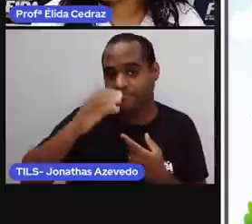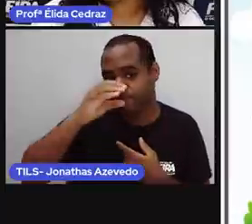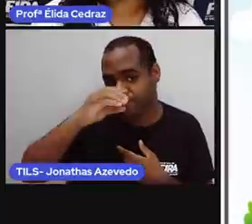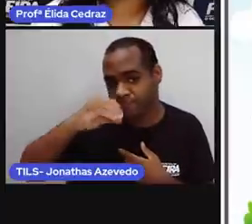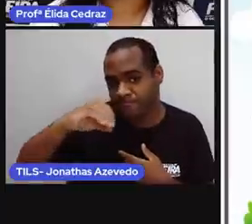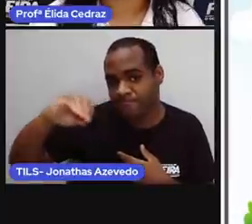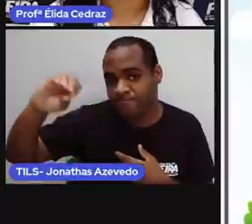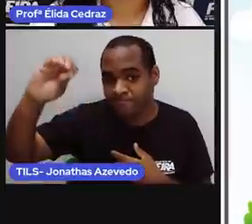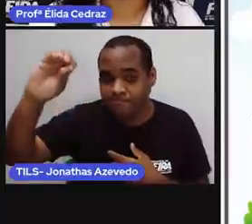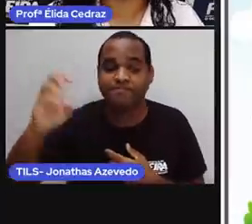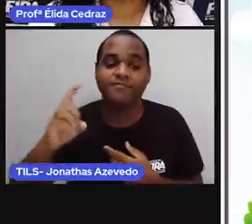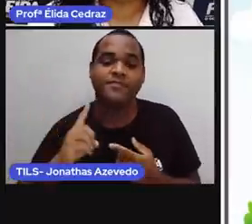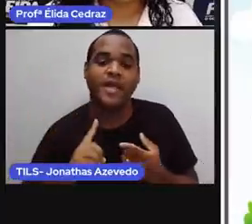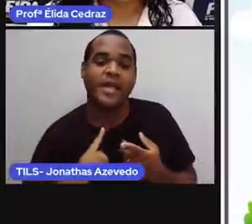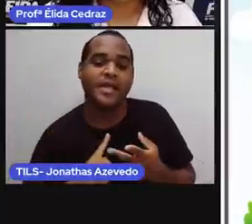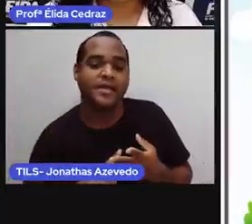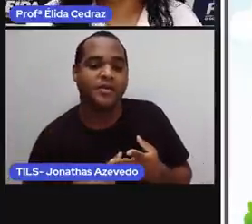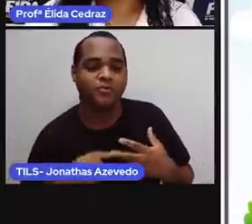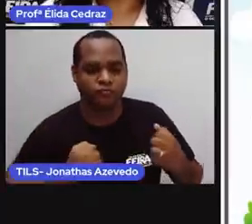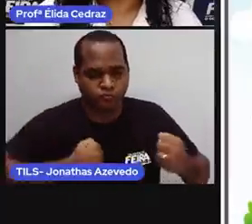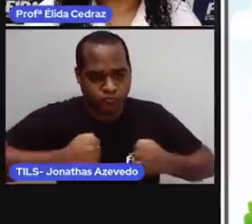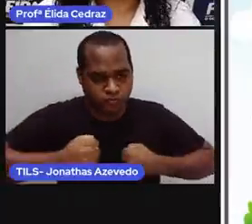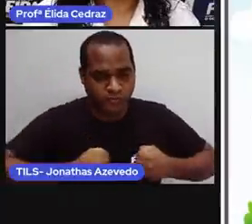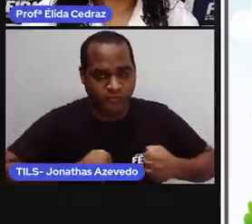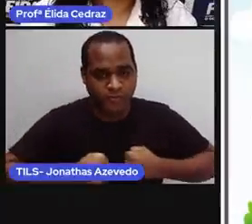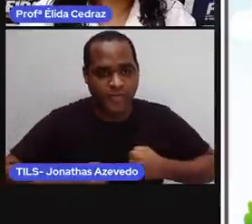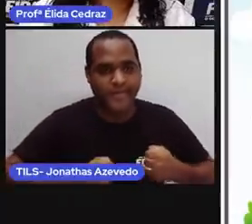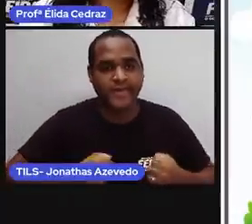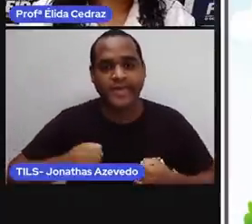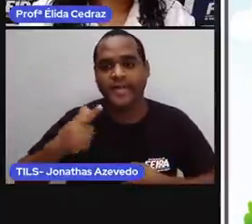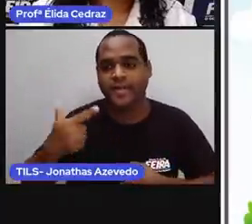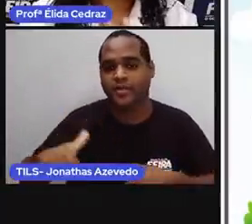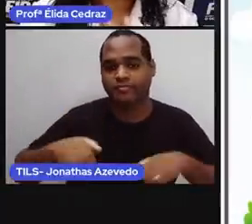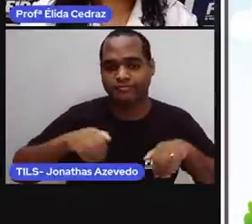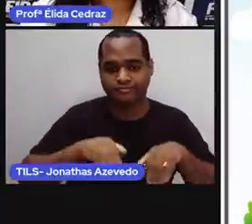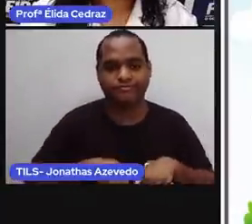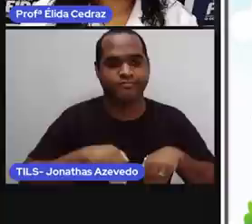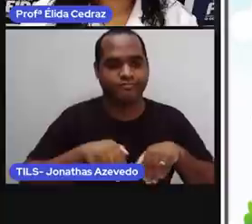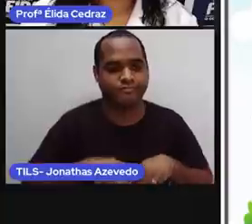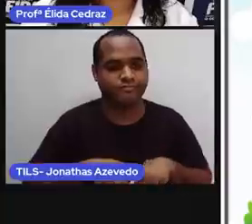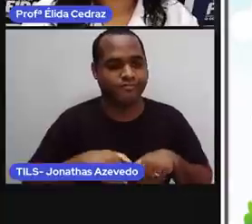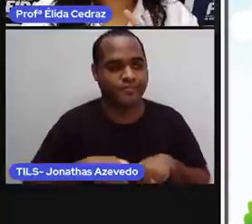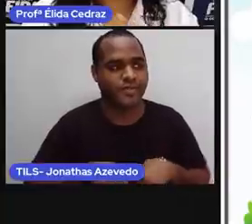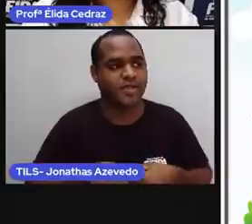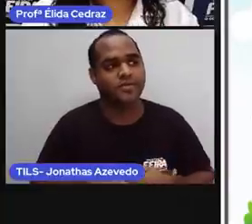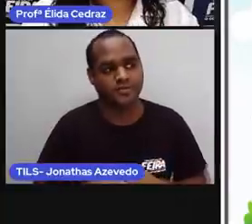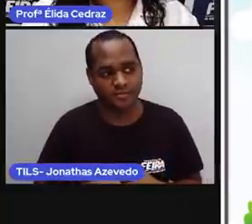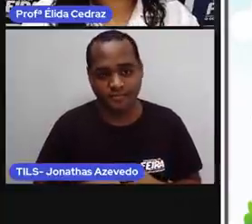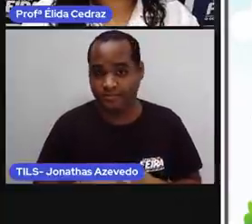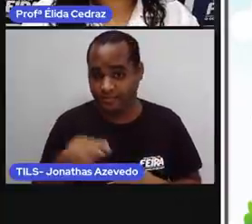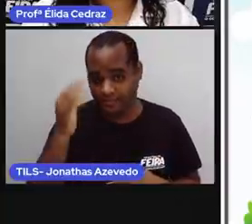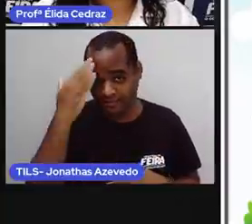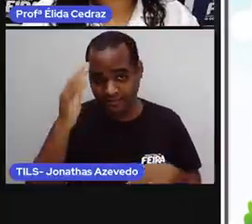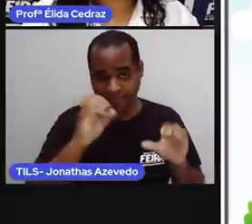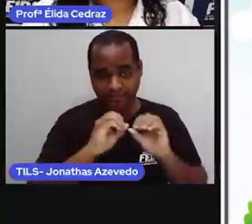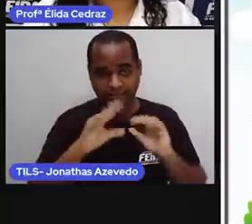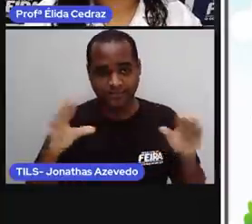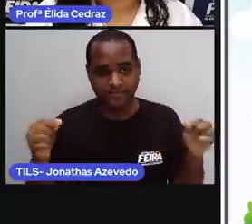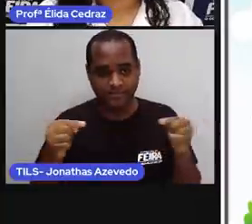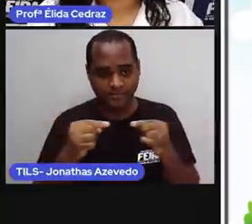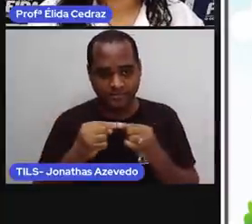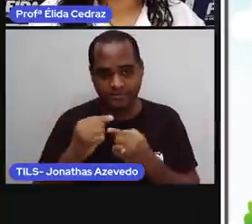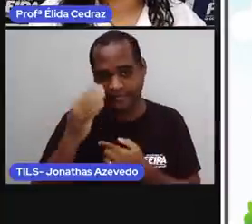gorila e um canguru. Vamos entender mais um pouquinho sobre as diferenças